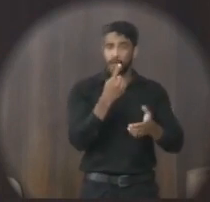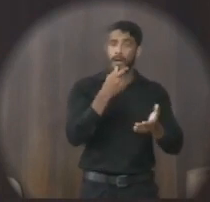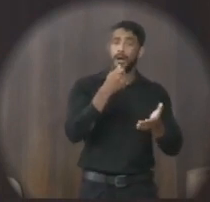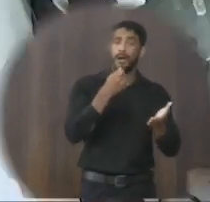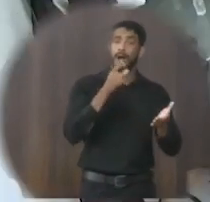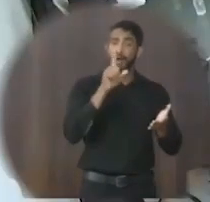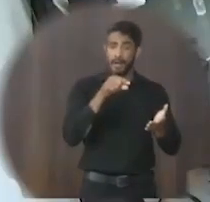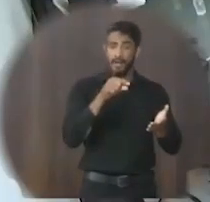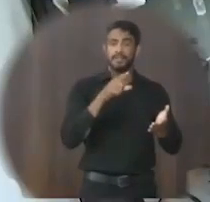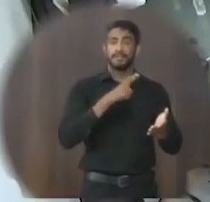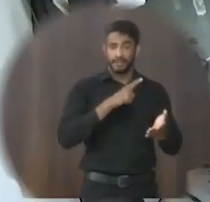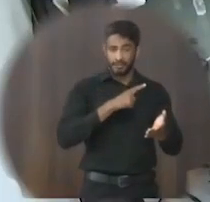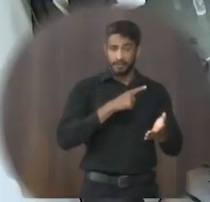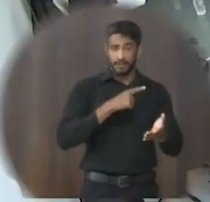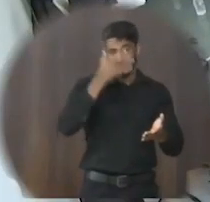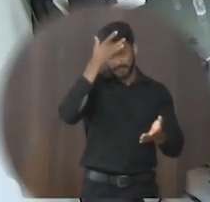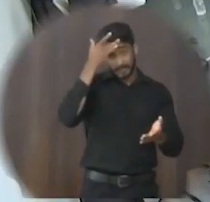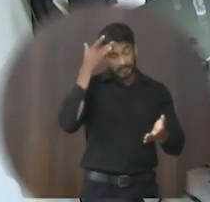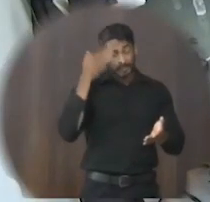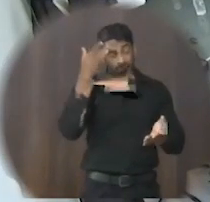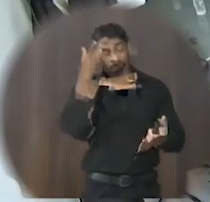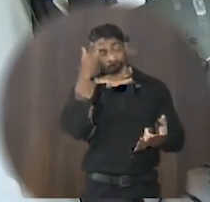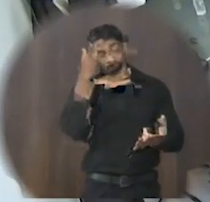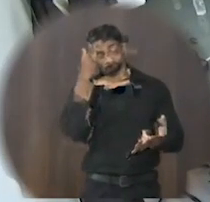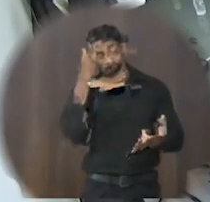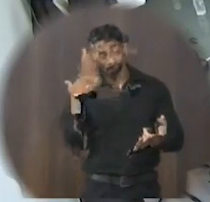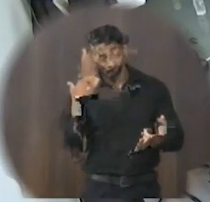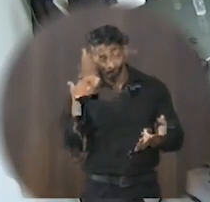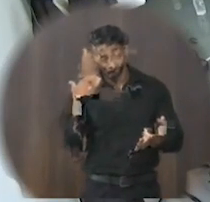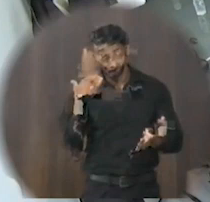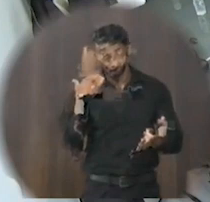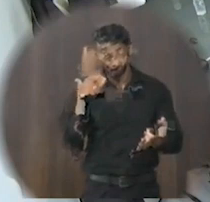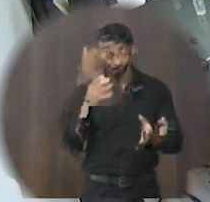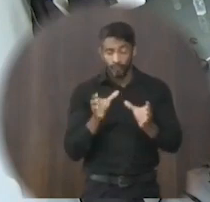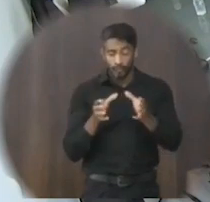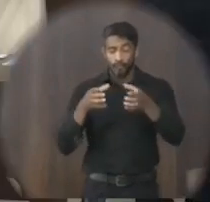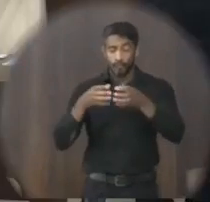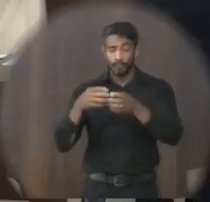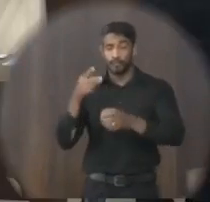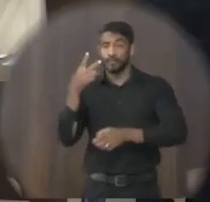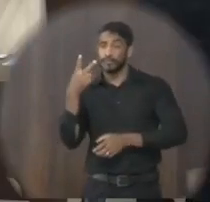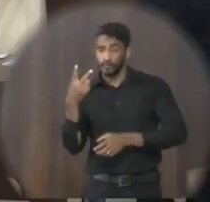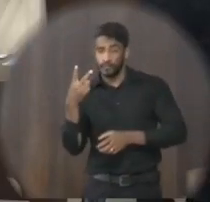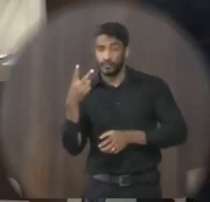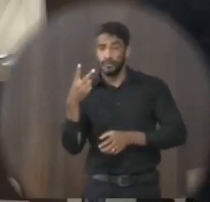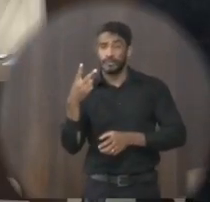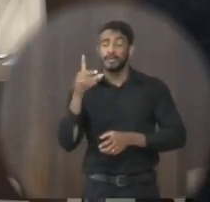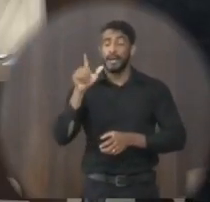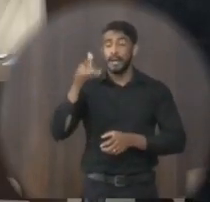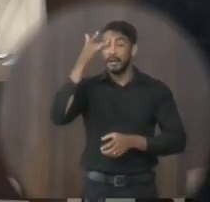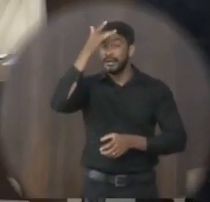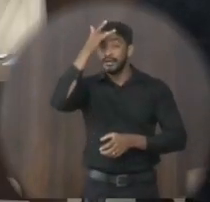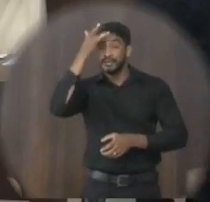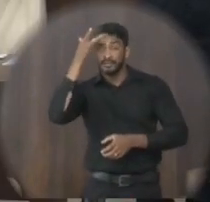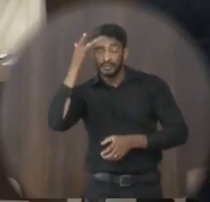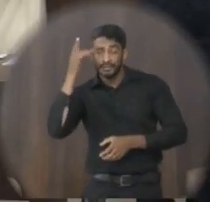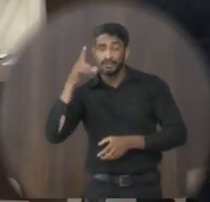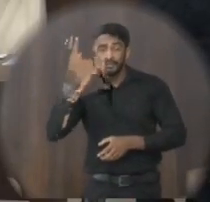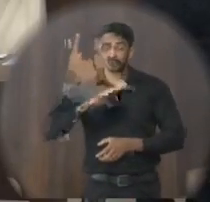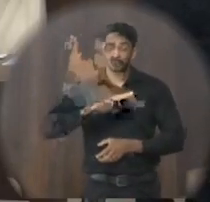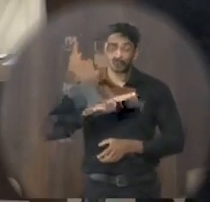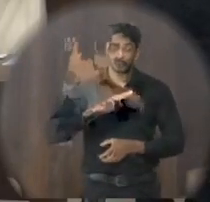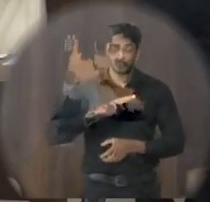os que tiveram casos de mortes, de perdas. O grupo 2, são aqueles que tiveram